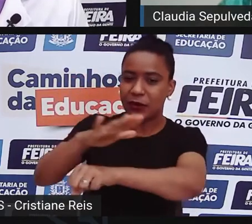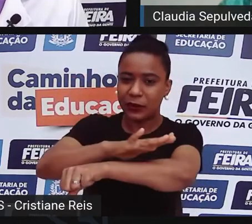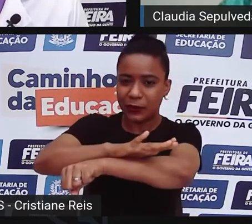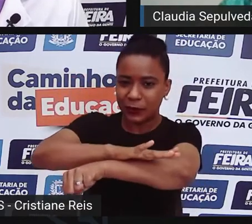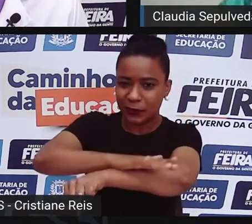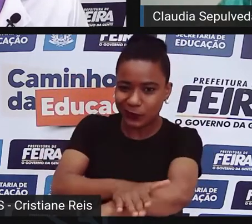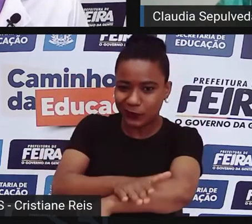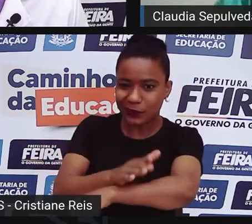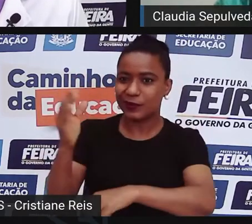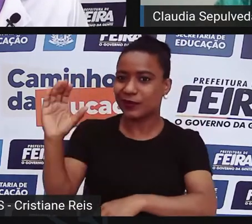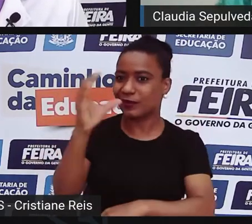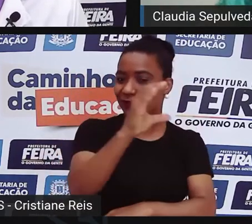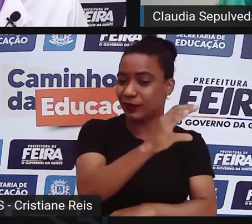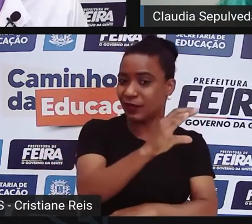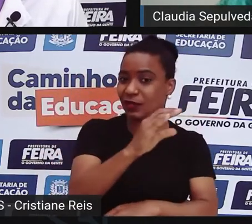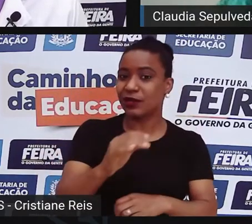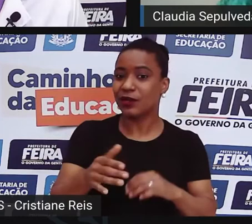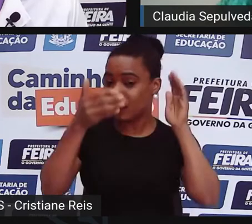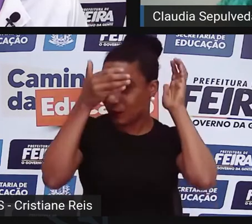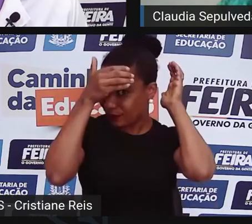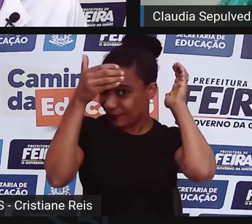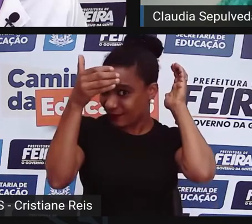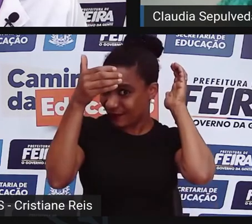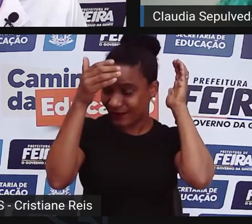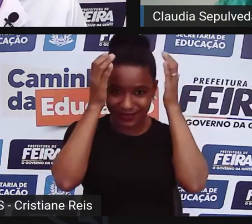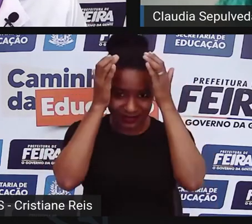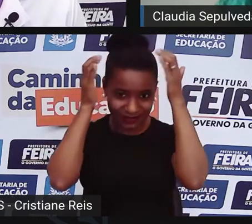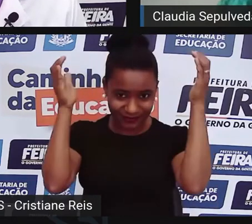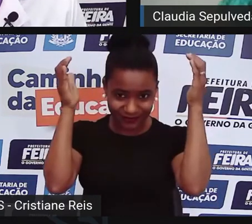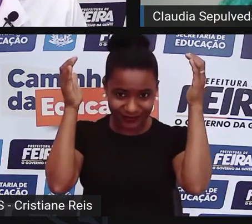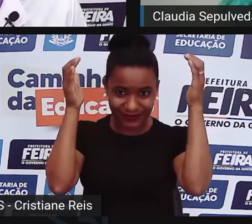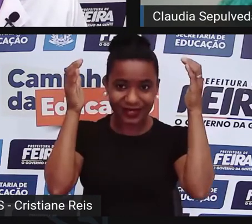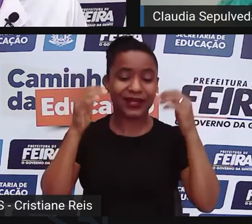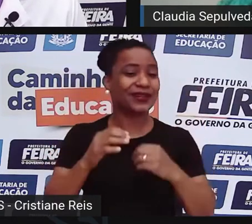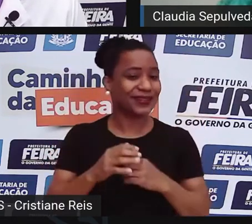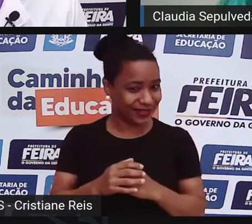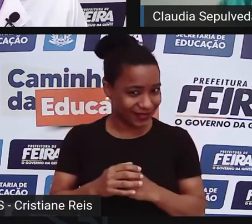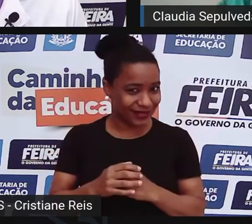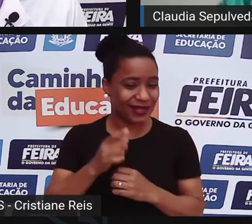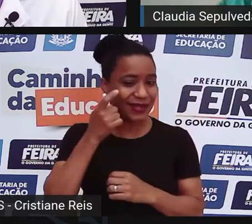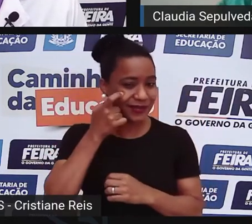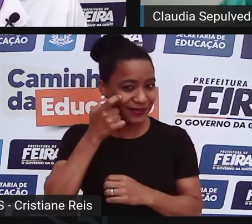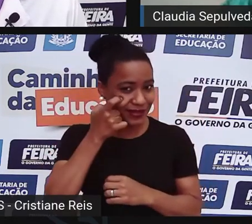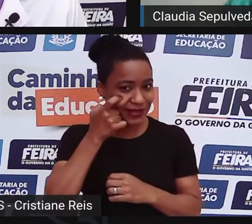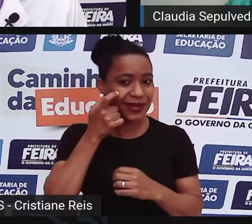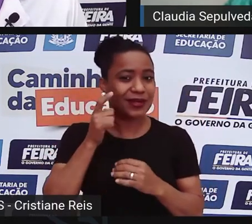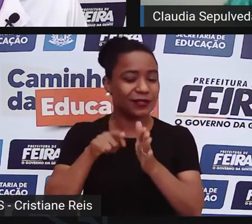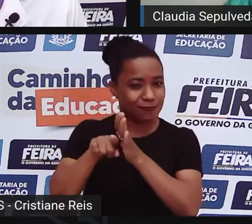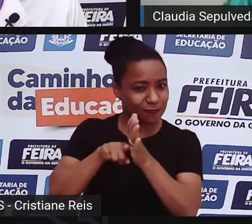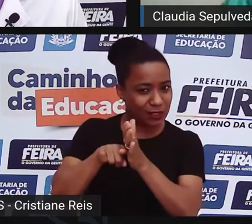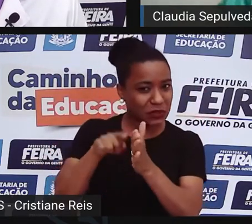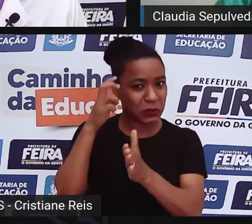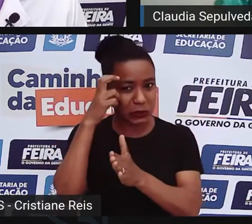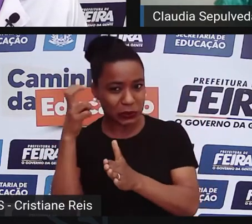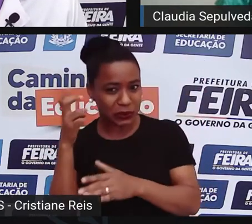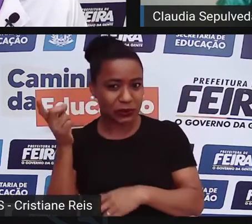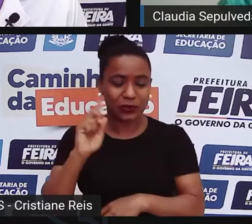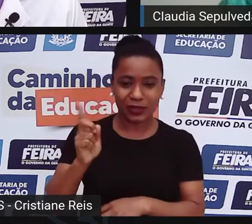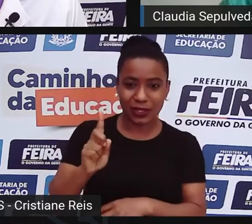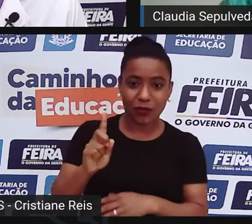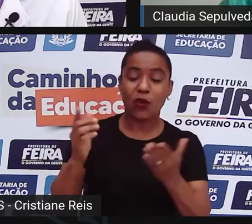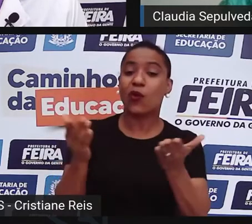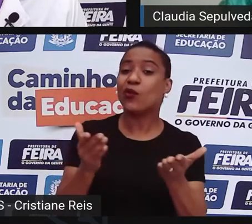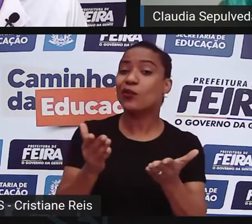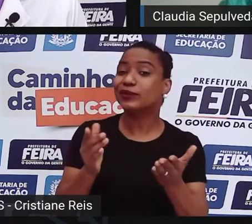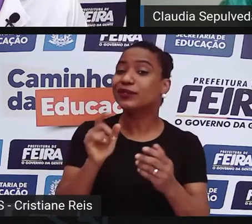ontem era medidas de crânio, hoje são medidas de QI, de coeficiente de inteligência, explicações revolucionistas para isso, por exemplo. Então,